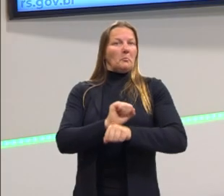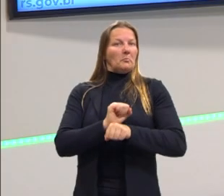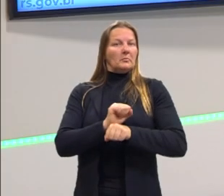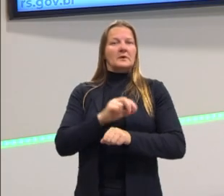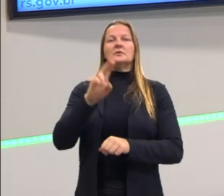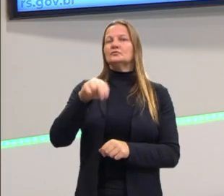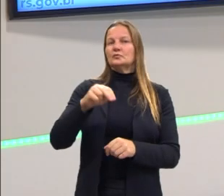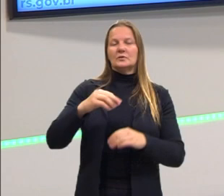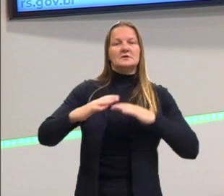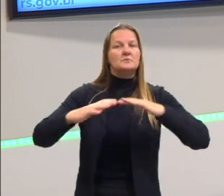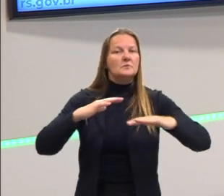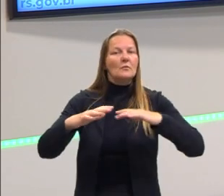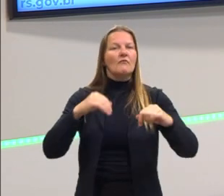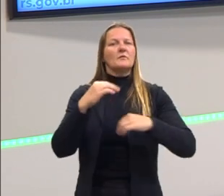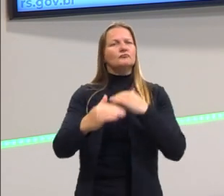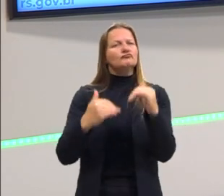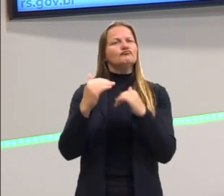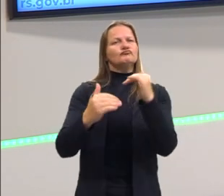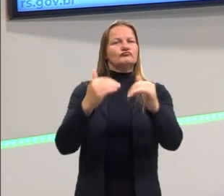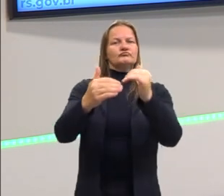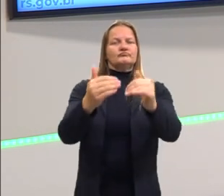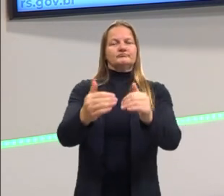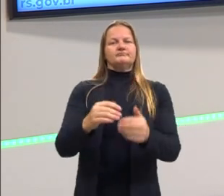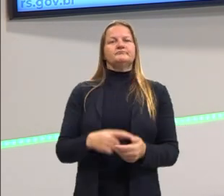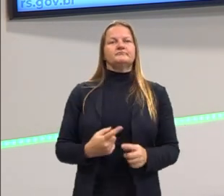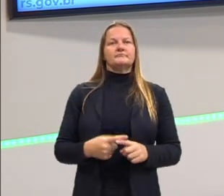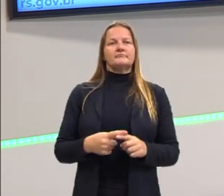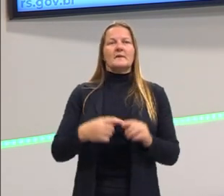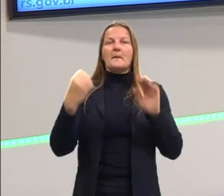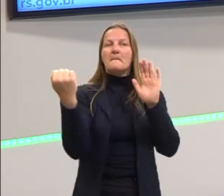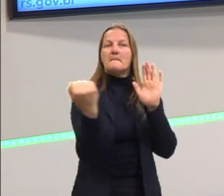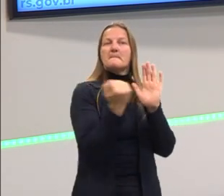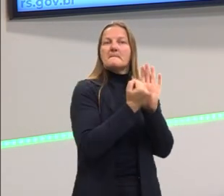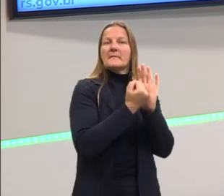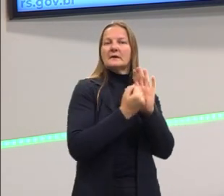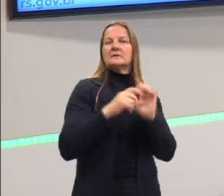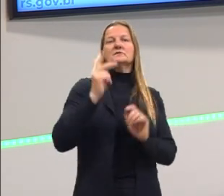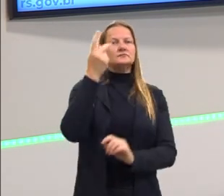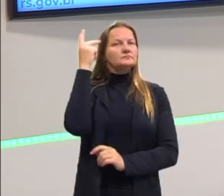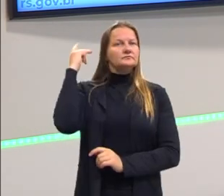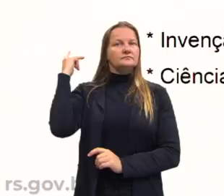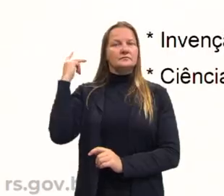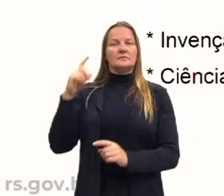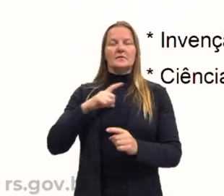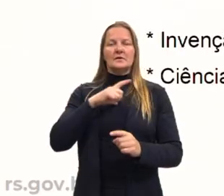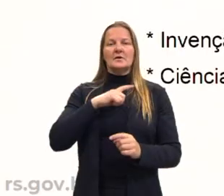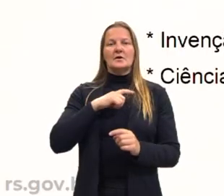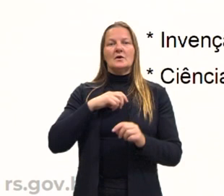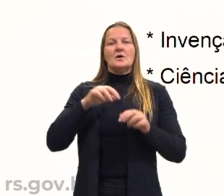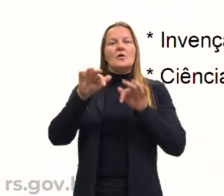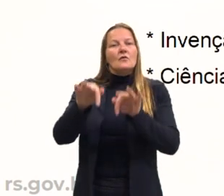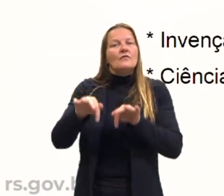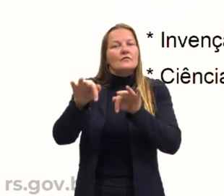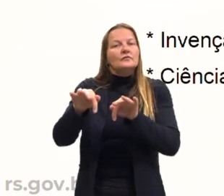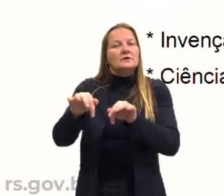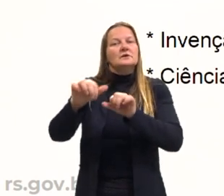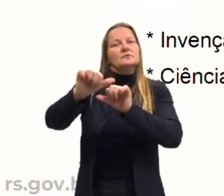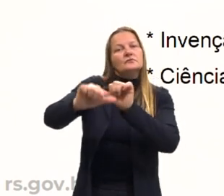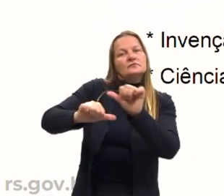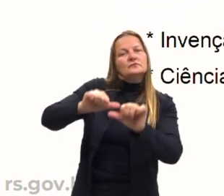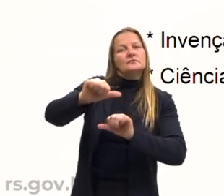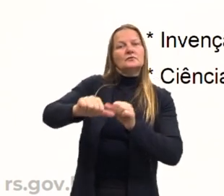a fim de marco histórico, são essas, ok? São períodos que ocorrem a passagem do feudalismo para o capitalismo,